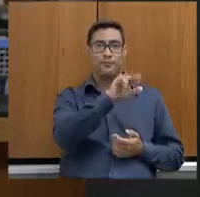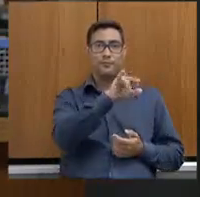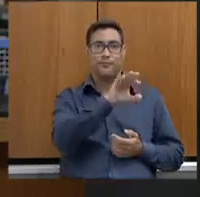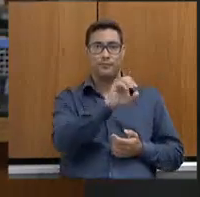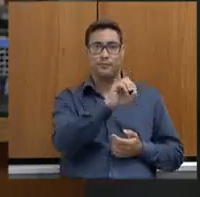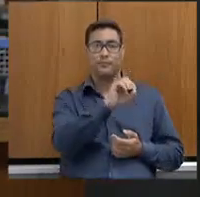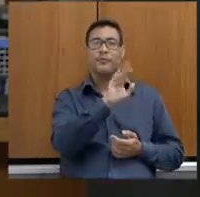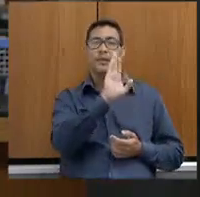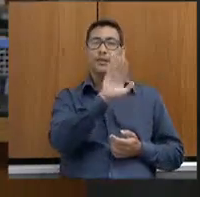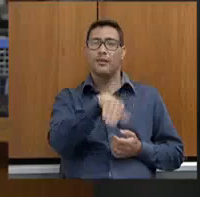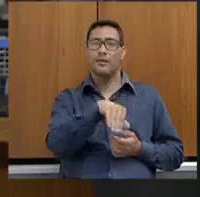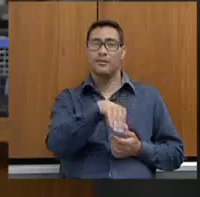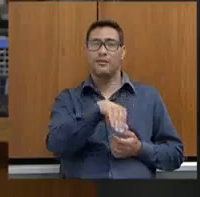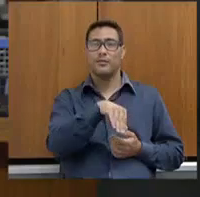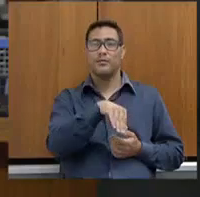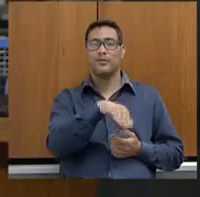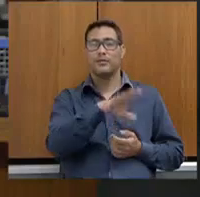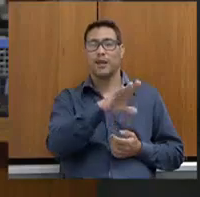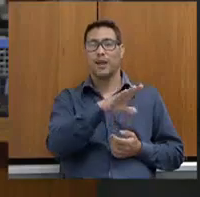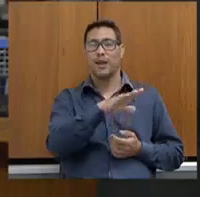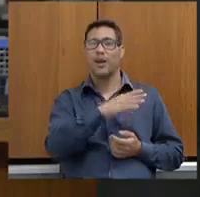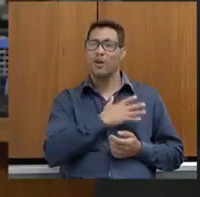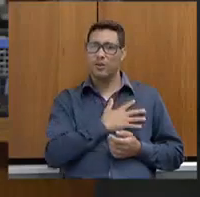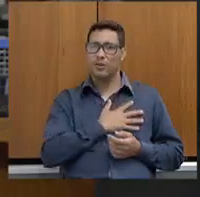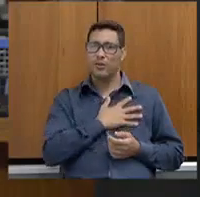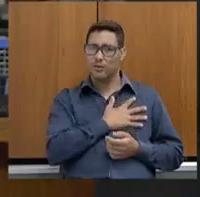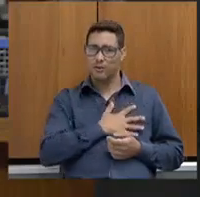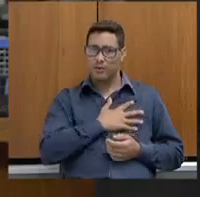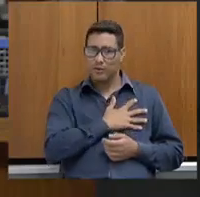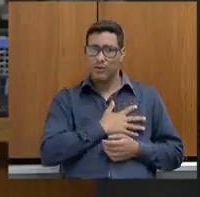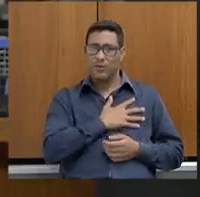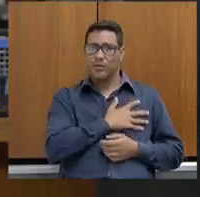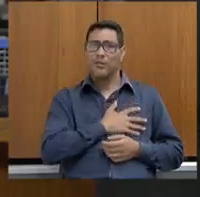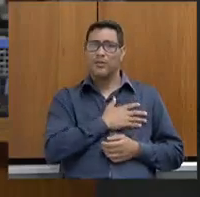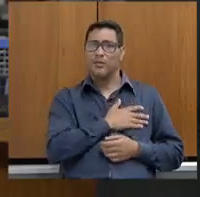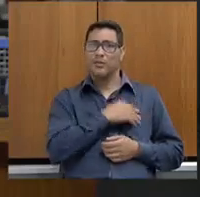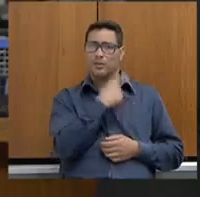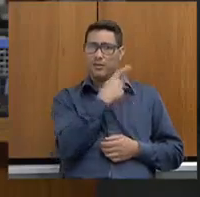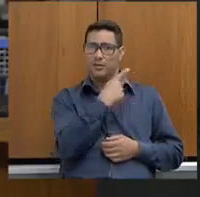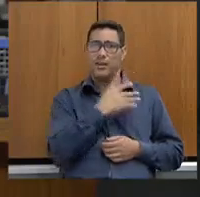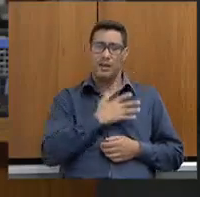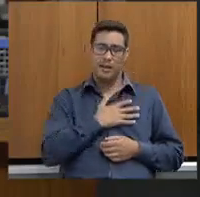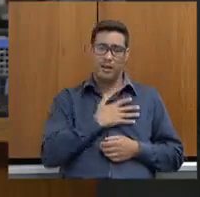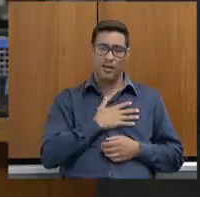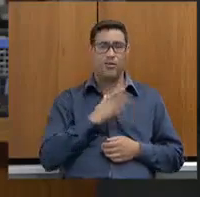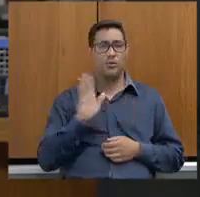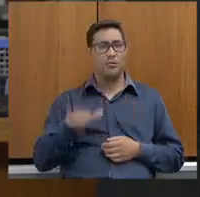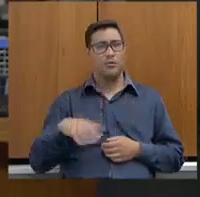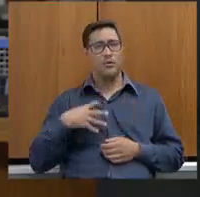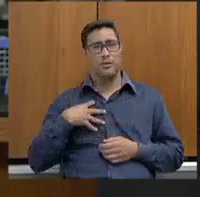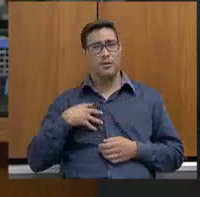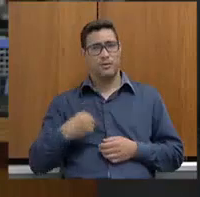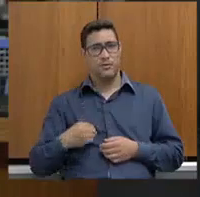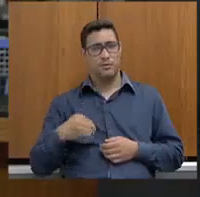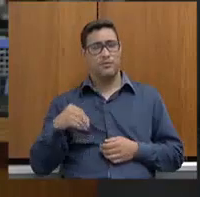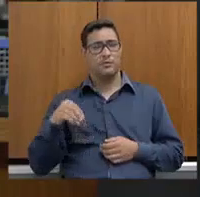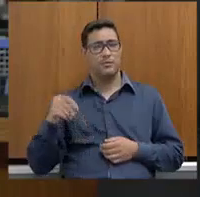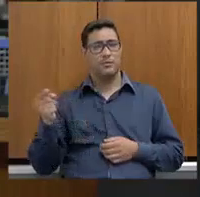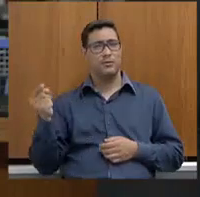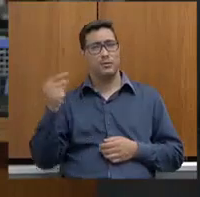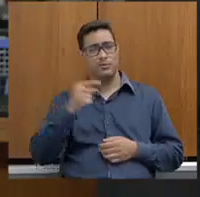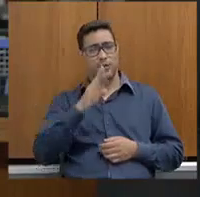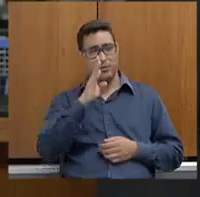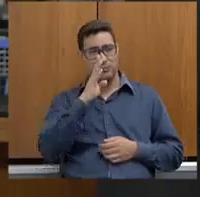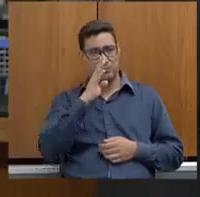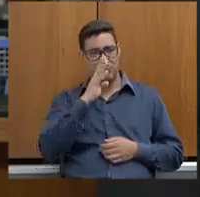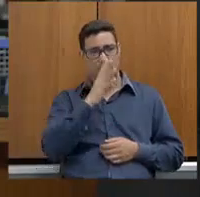é fã, mas tão fã, tão fã do secretário, do trabalho dele, eu, meus filhos, é uma coisa, assim, muito bacana. E eu